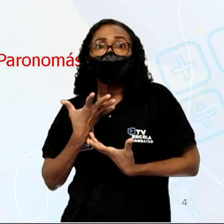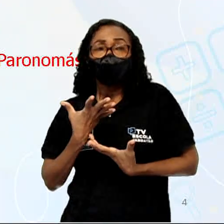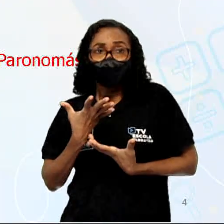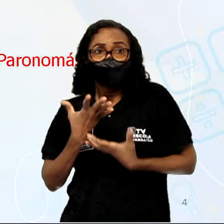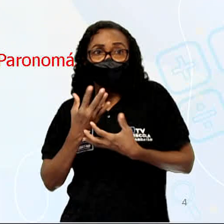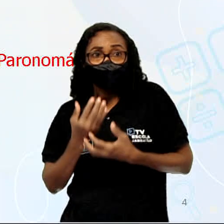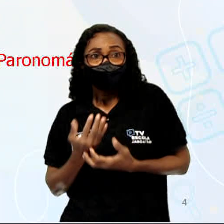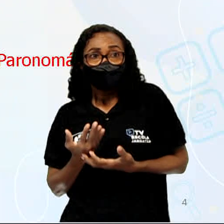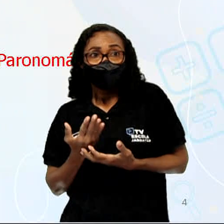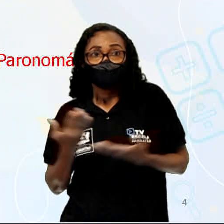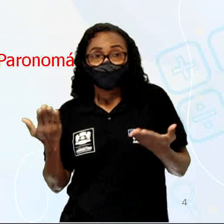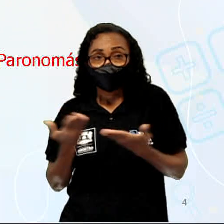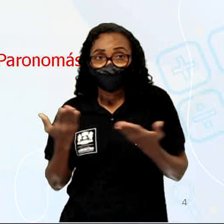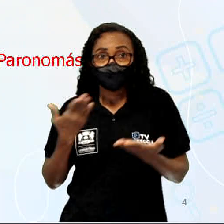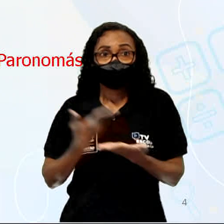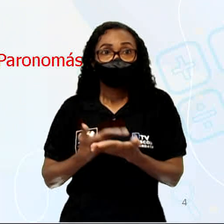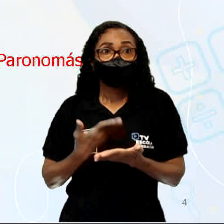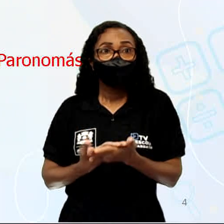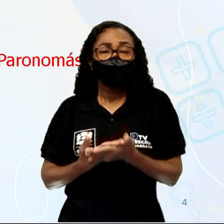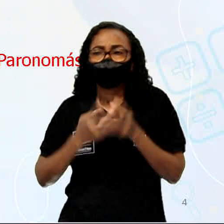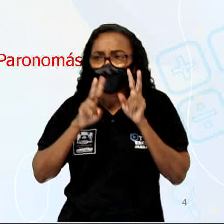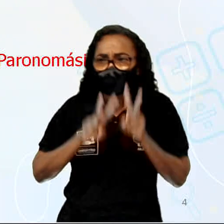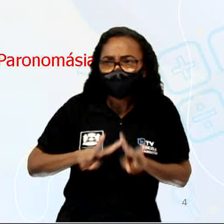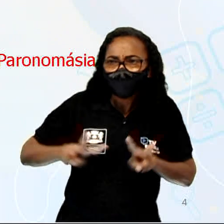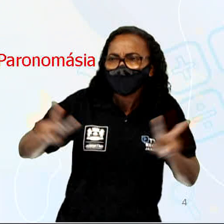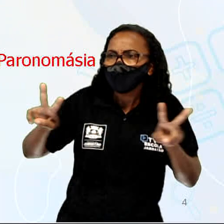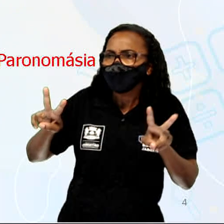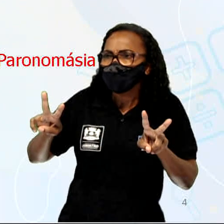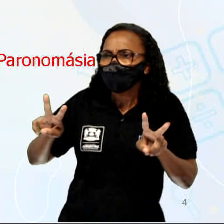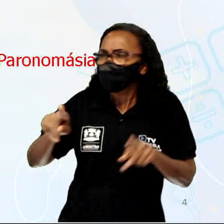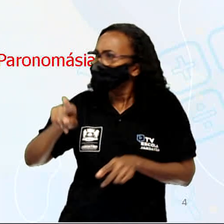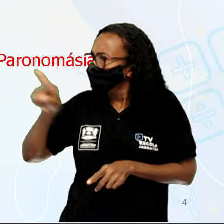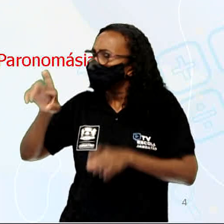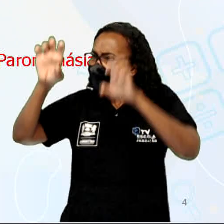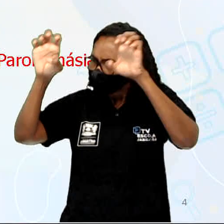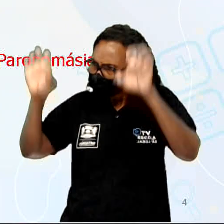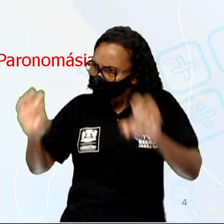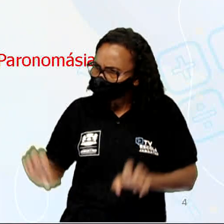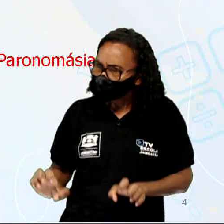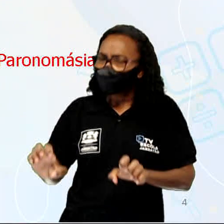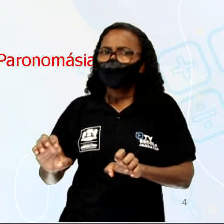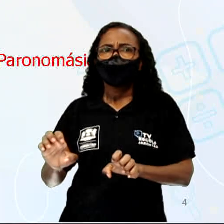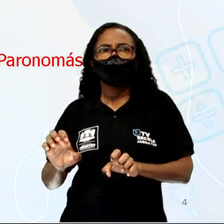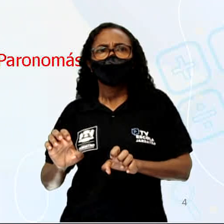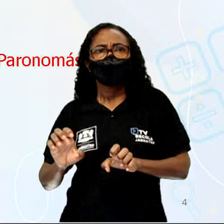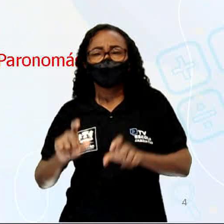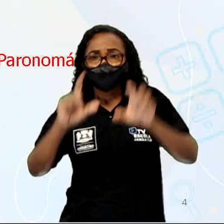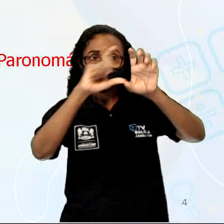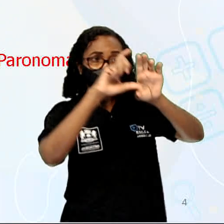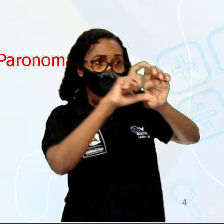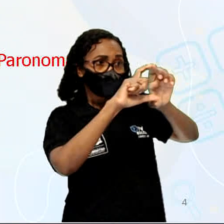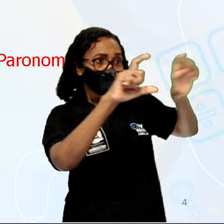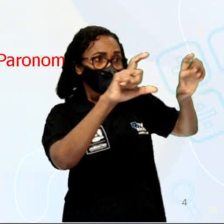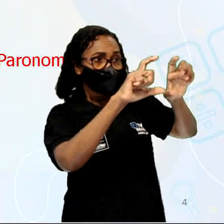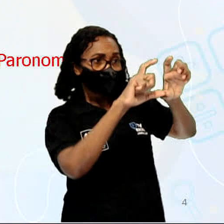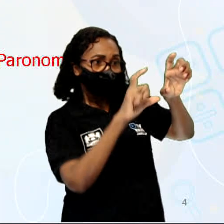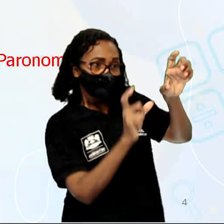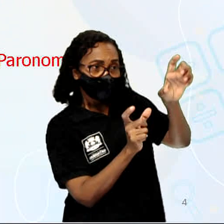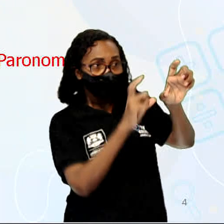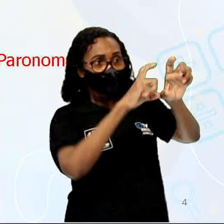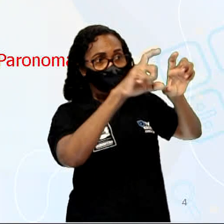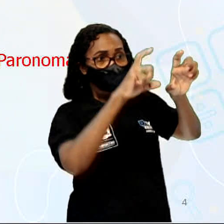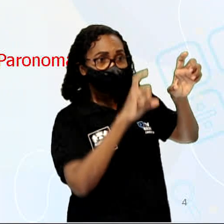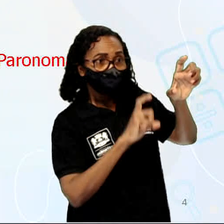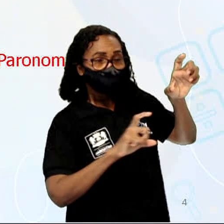de hoje. Vejam que ele é estruturado em versos, uma única